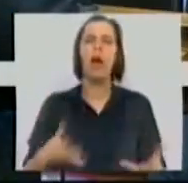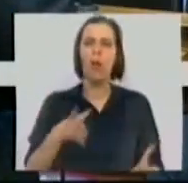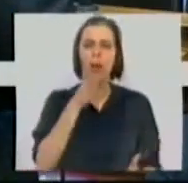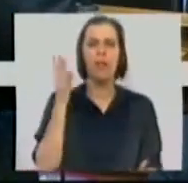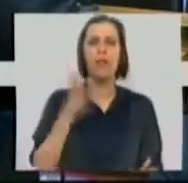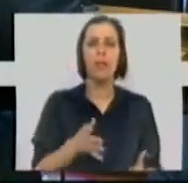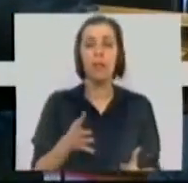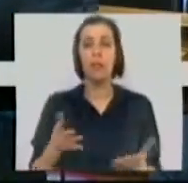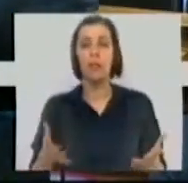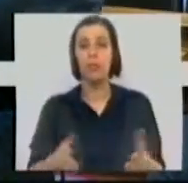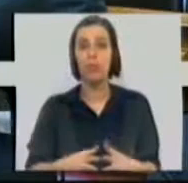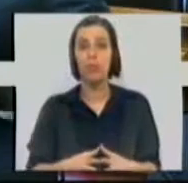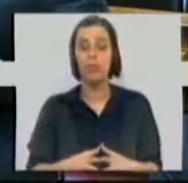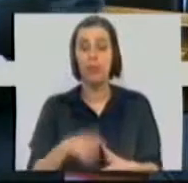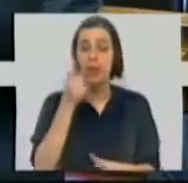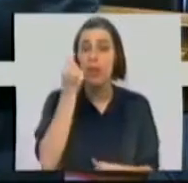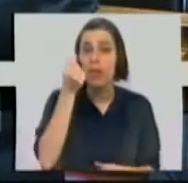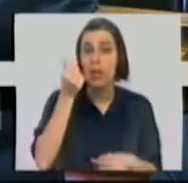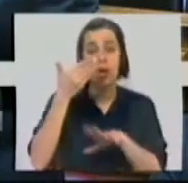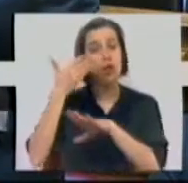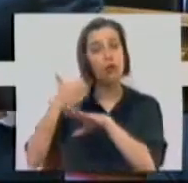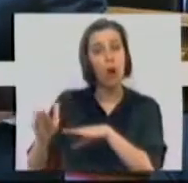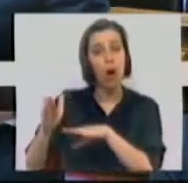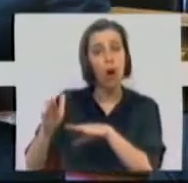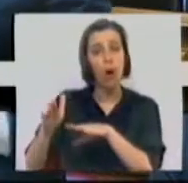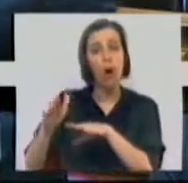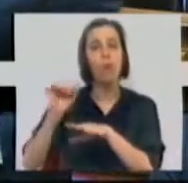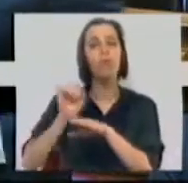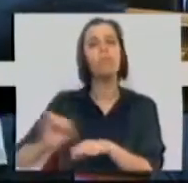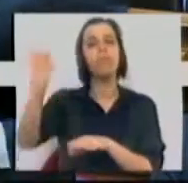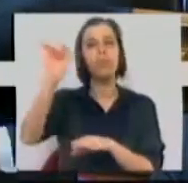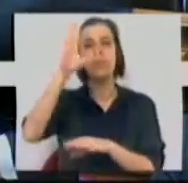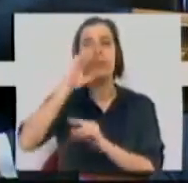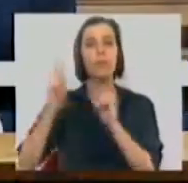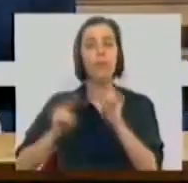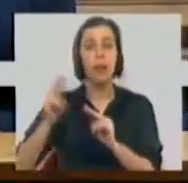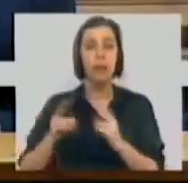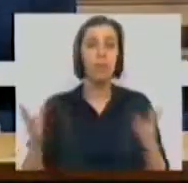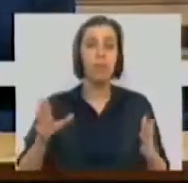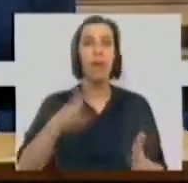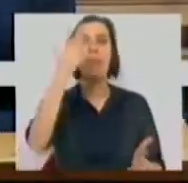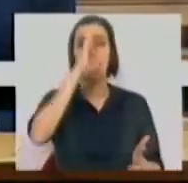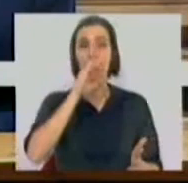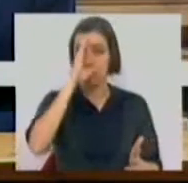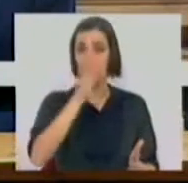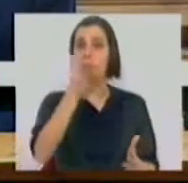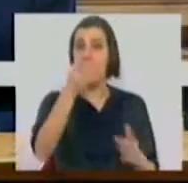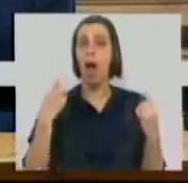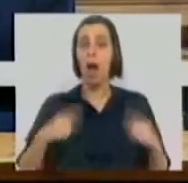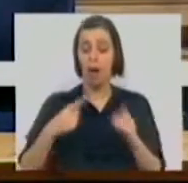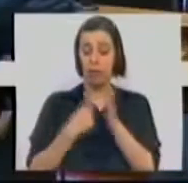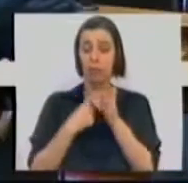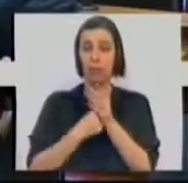dizer que o dinheiro que sobrar ficará no Ministério das Finanças. Como o Primeiro-Ministro sabe, há